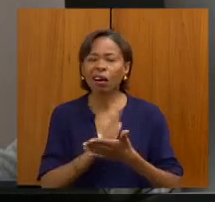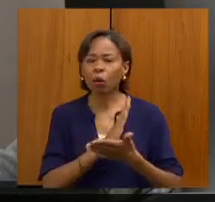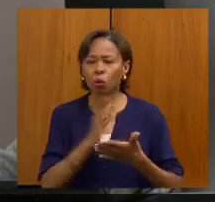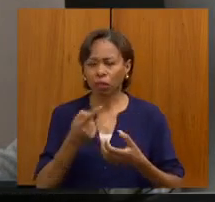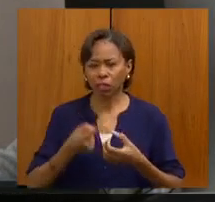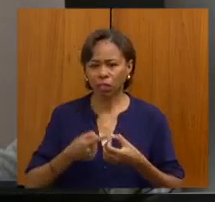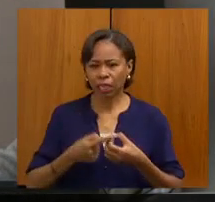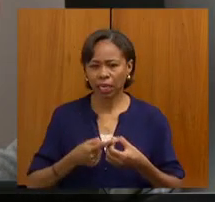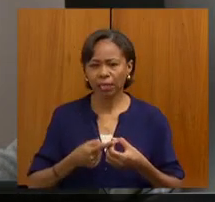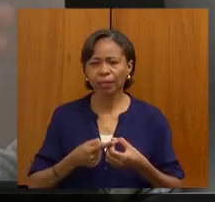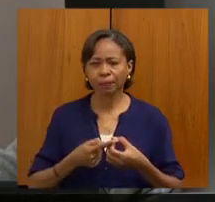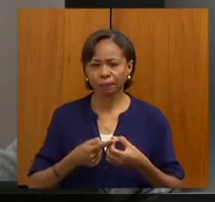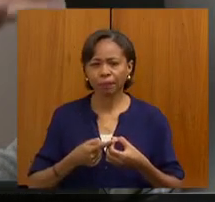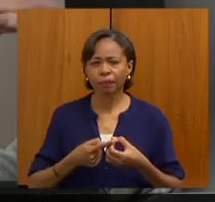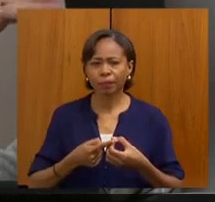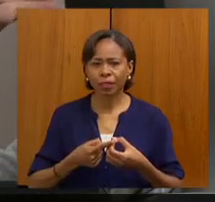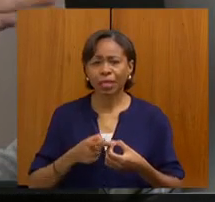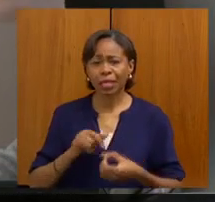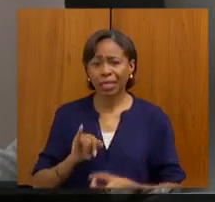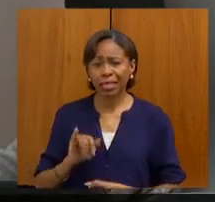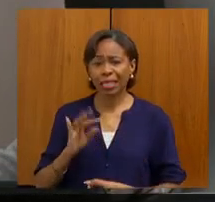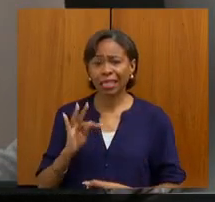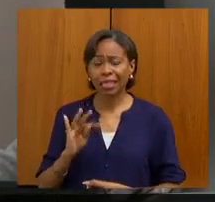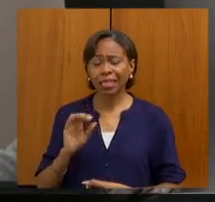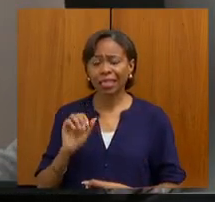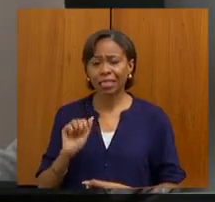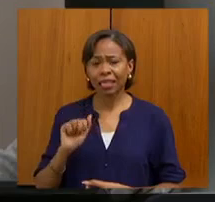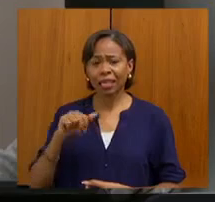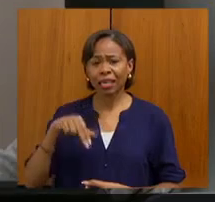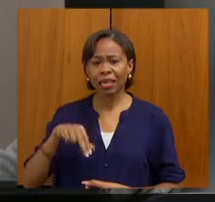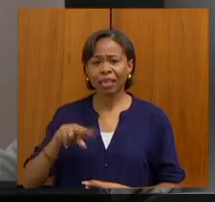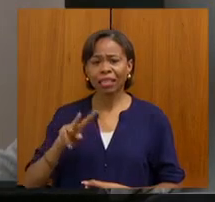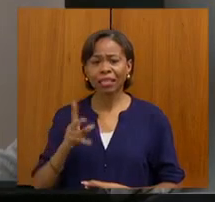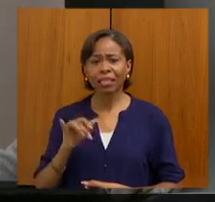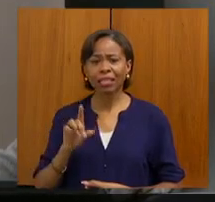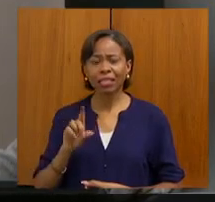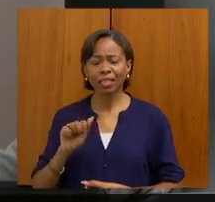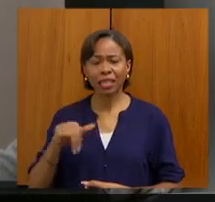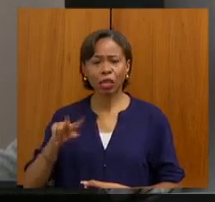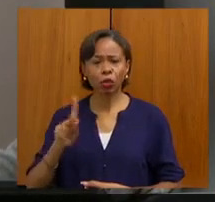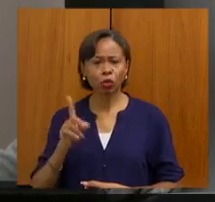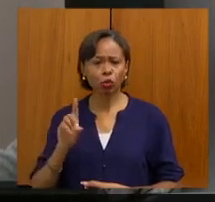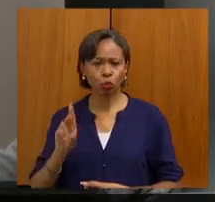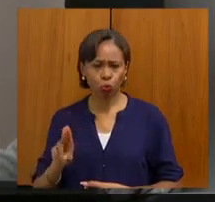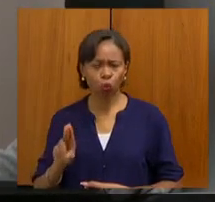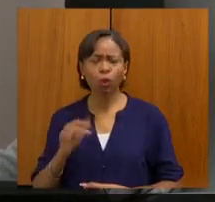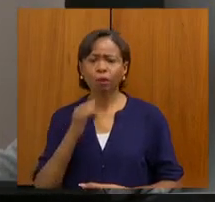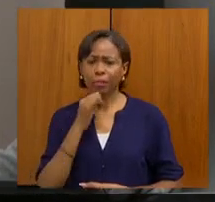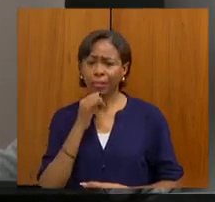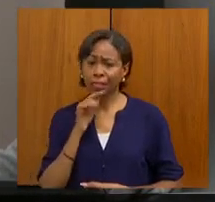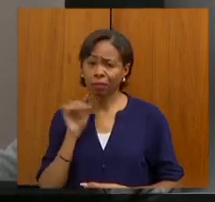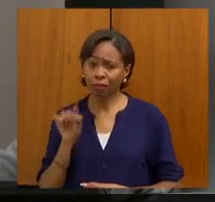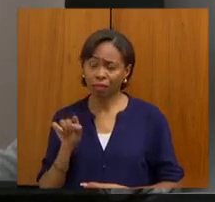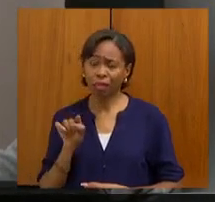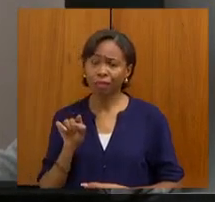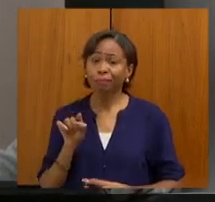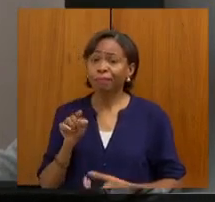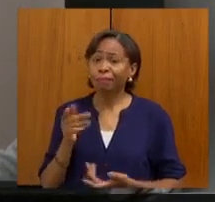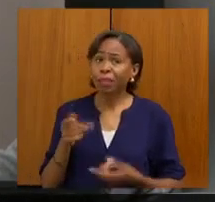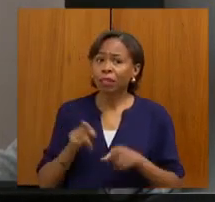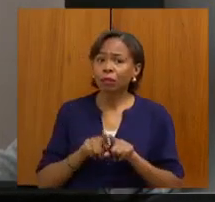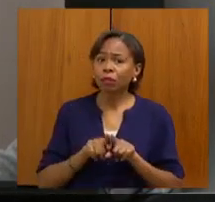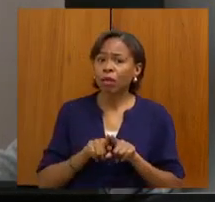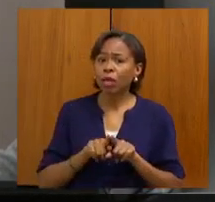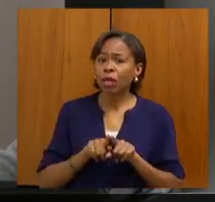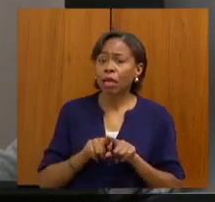Itanhandu, que nós tivemos, está em uma ponta do Estado, ali no caminho para Aparecida, Passa 4, e o pessoal da Mantiqueira,